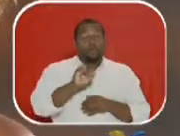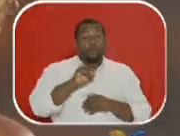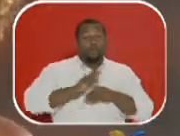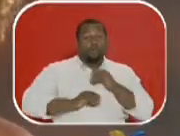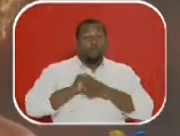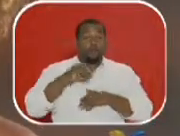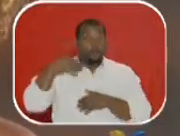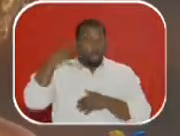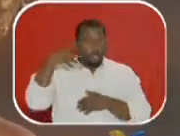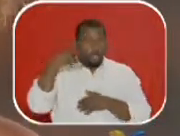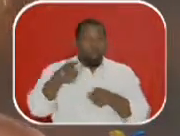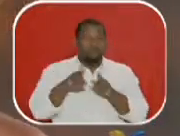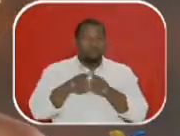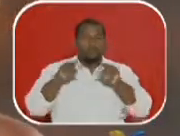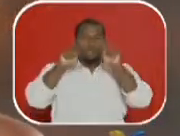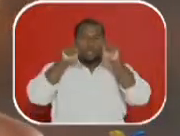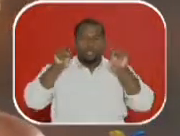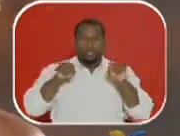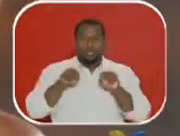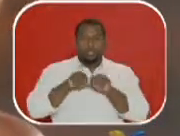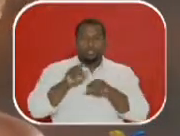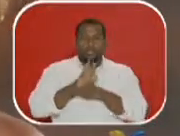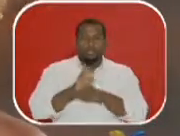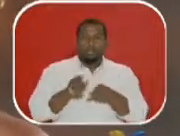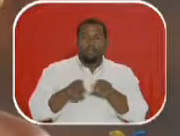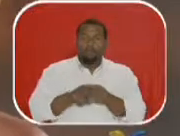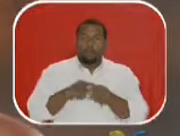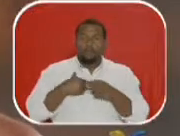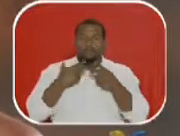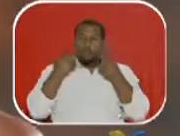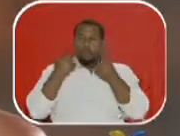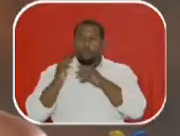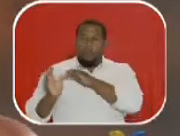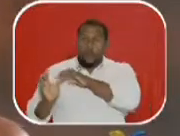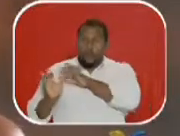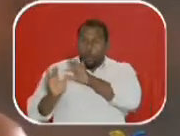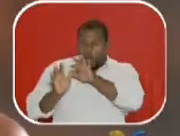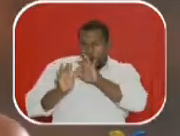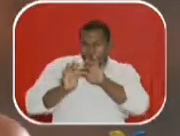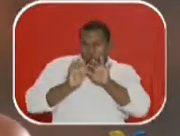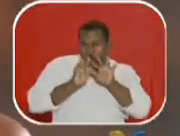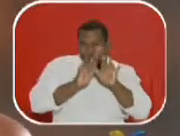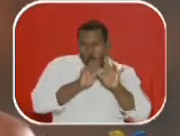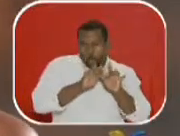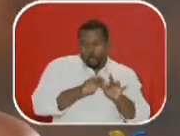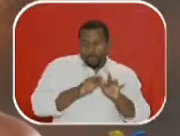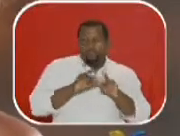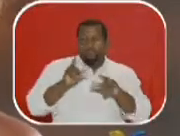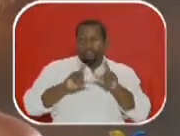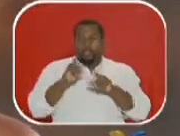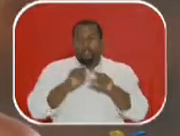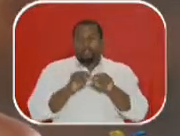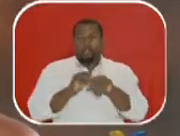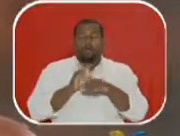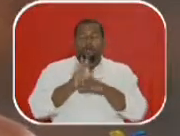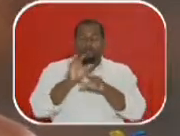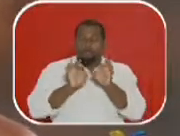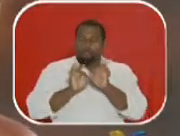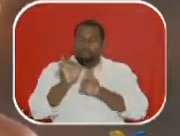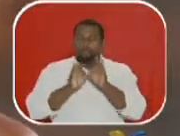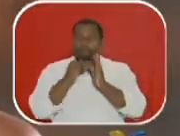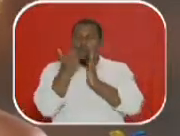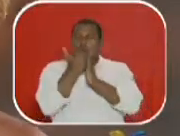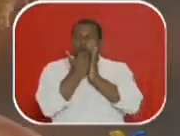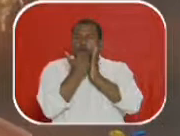os profissionais do rádio, do cinema e do teatro, eles migram para a televisão já para montar uma programação.